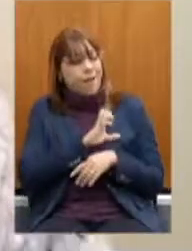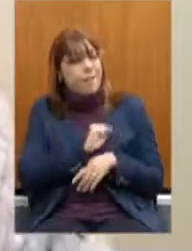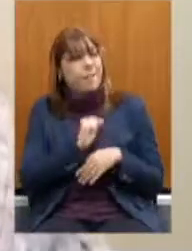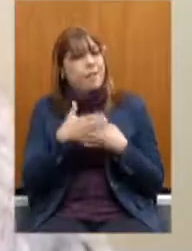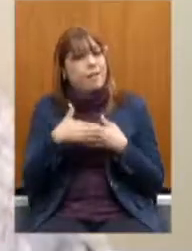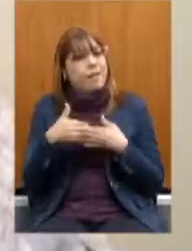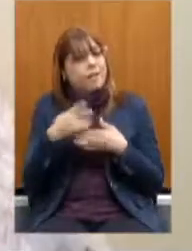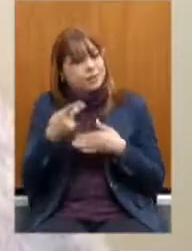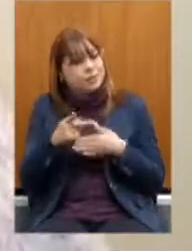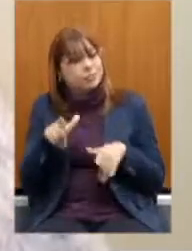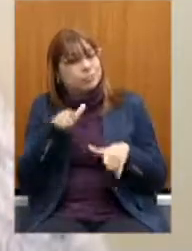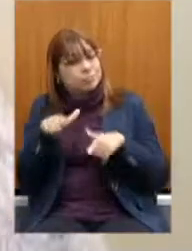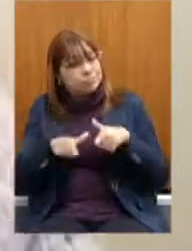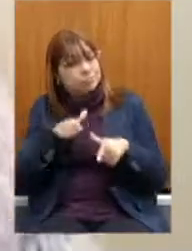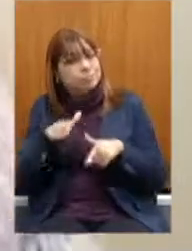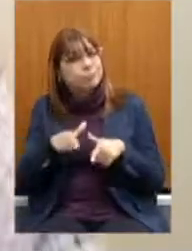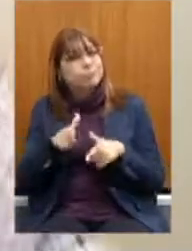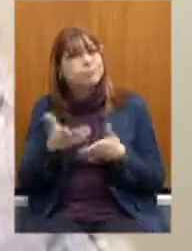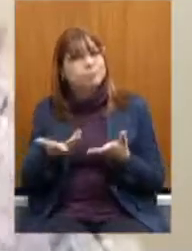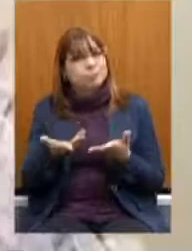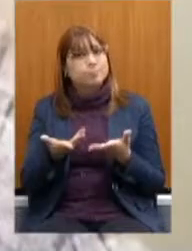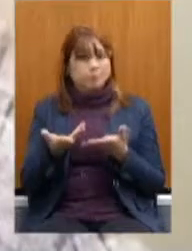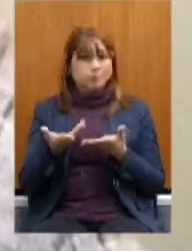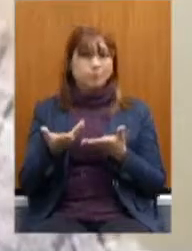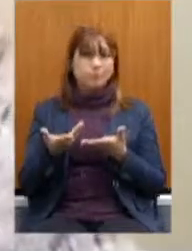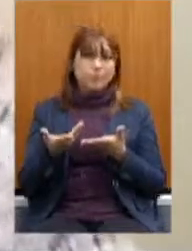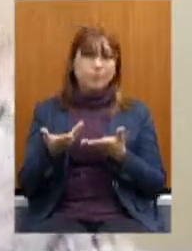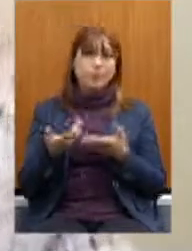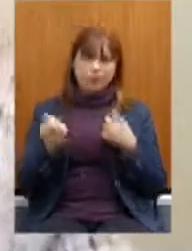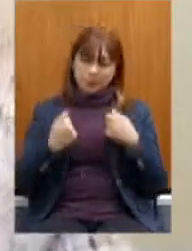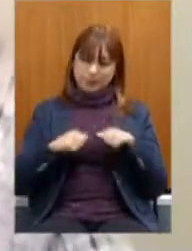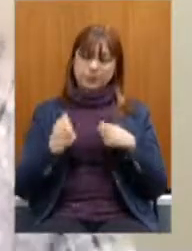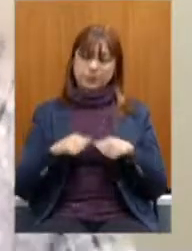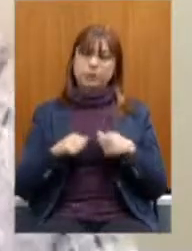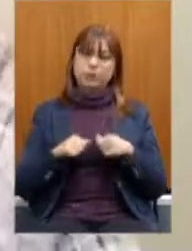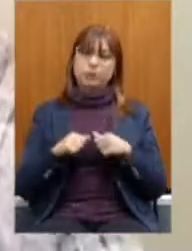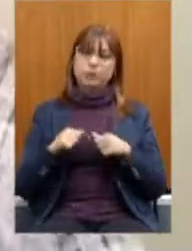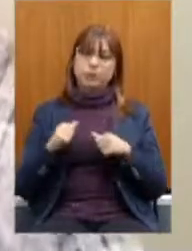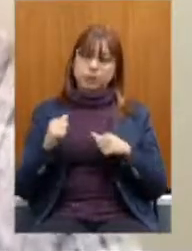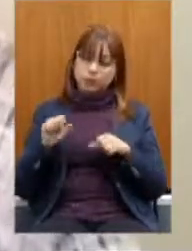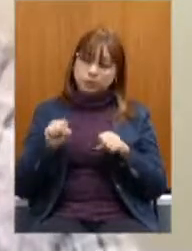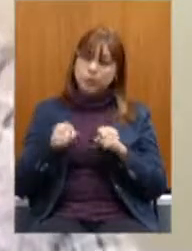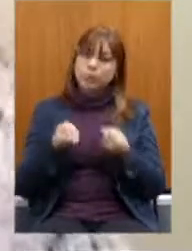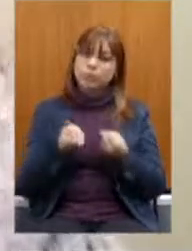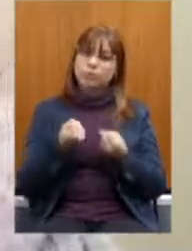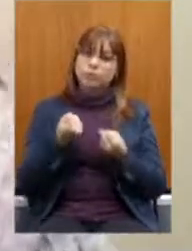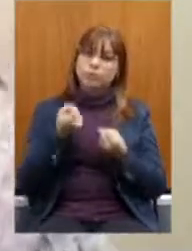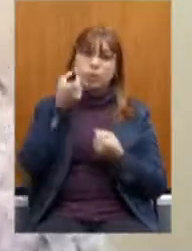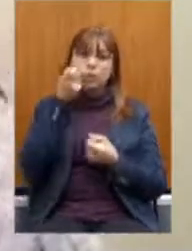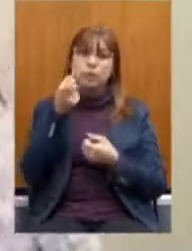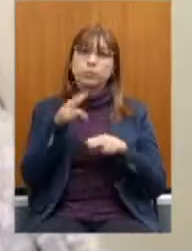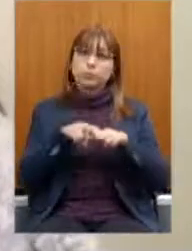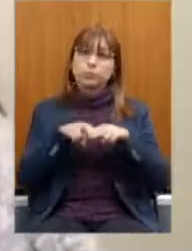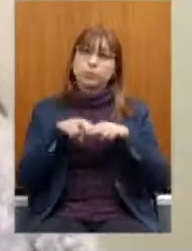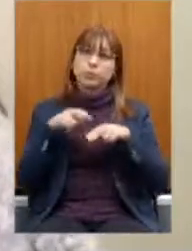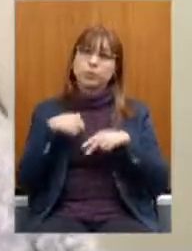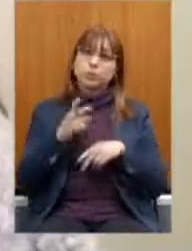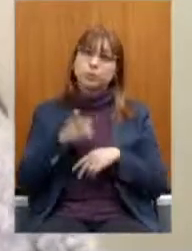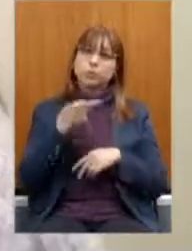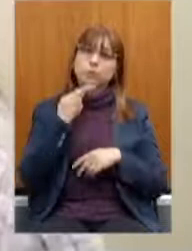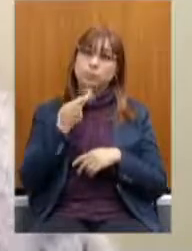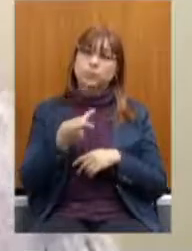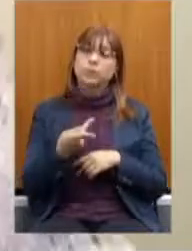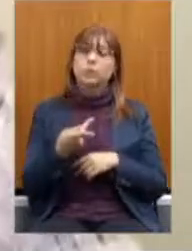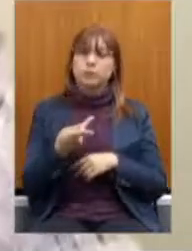sua função, o seu trabalho tem essa característica e precisa de defender seus interesses, é por isso que eu falo aqui desde o início